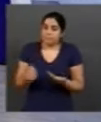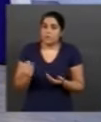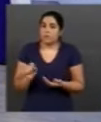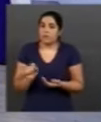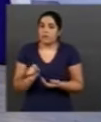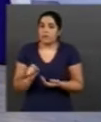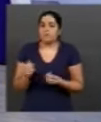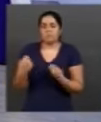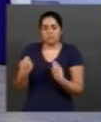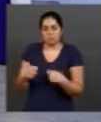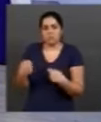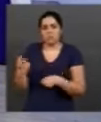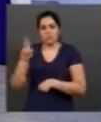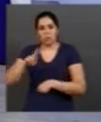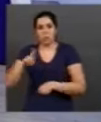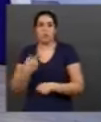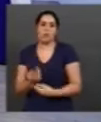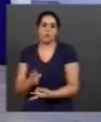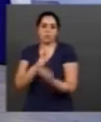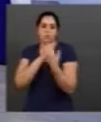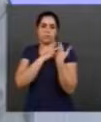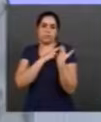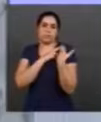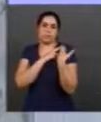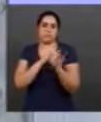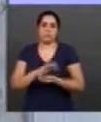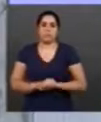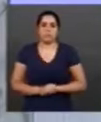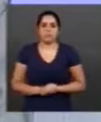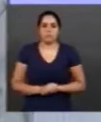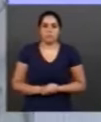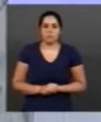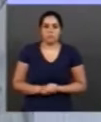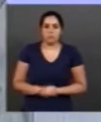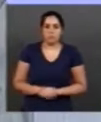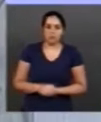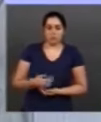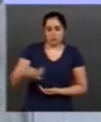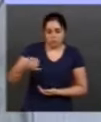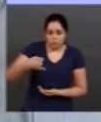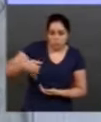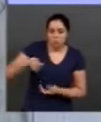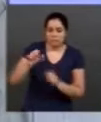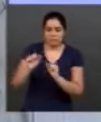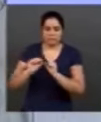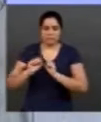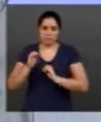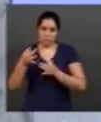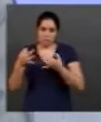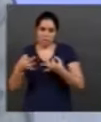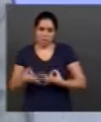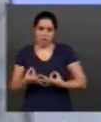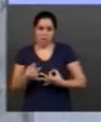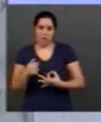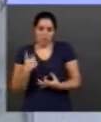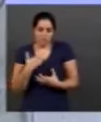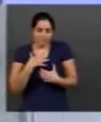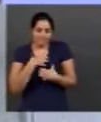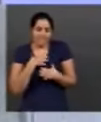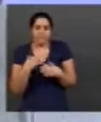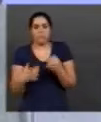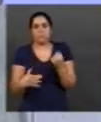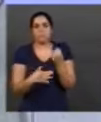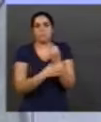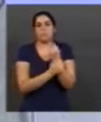responsabilidade, adequadamente, porque, colocando a quantidade certa, na verdade, ele nos garante, também, uma segurança. Inclusive, principalmente,